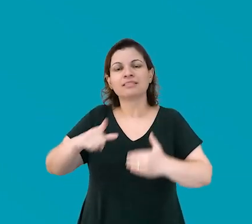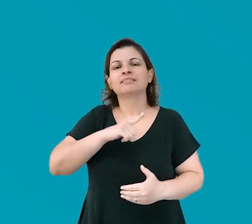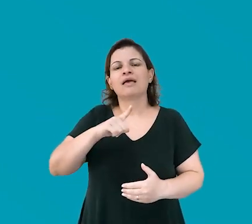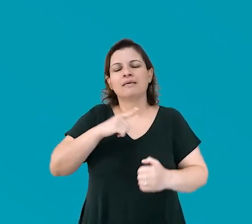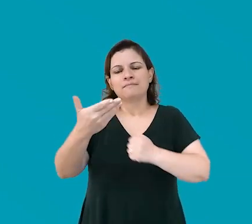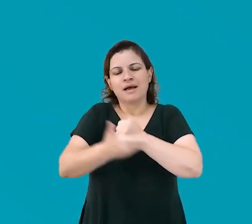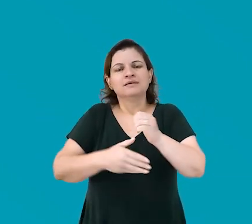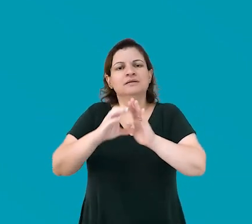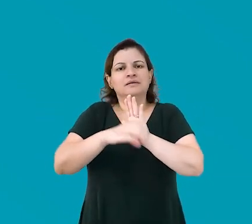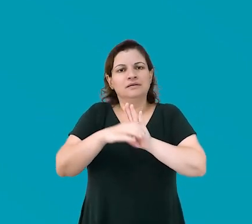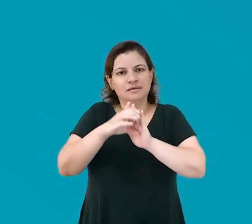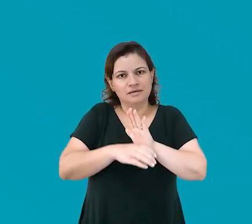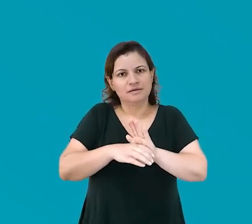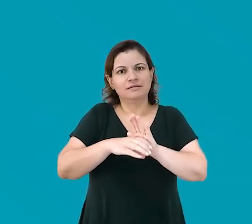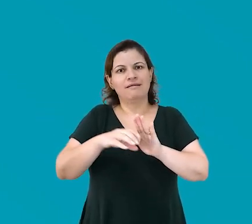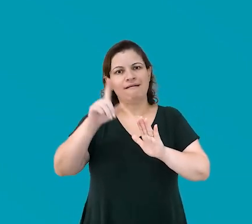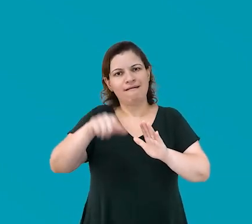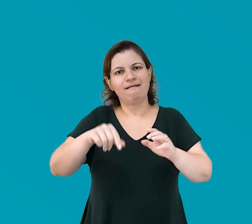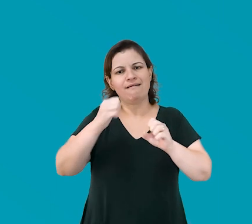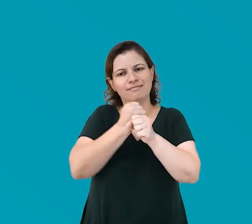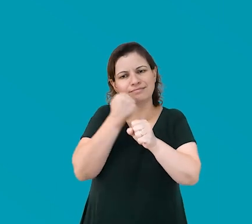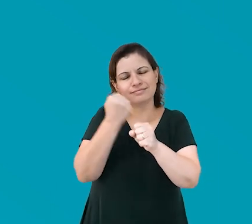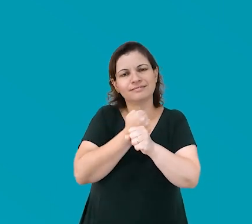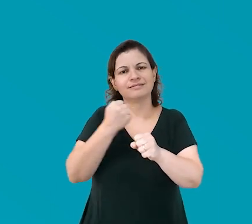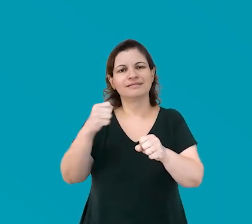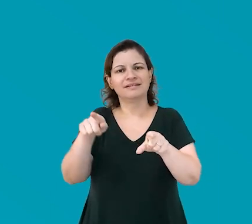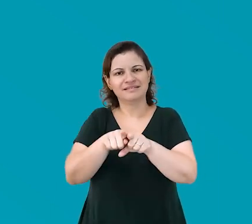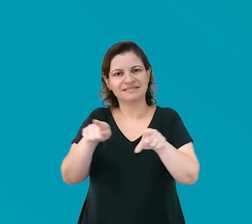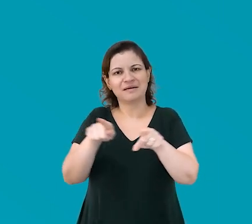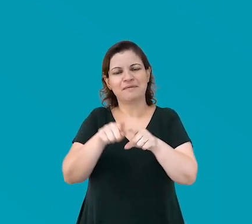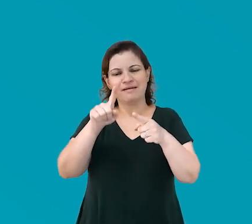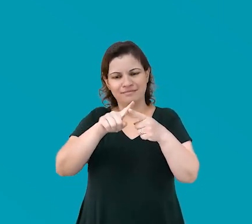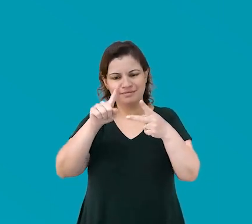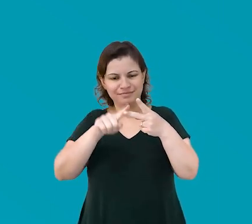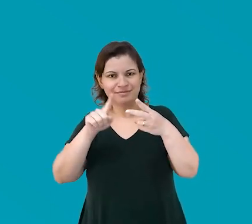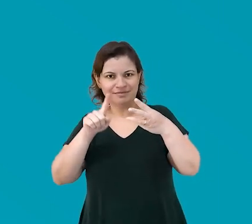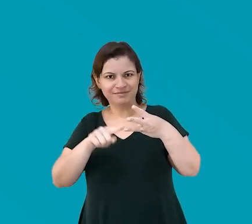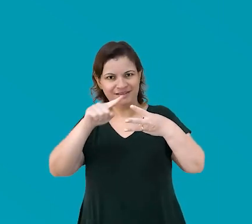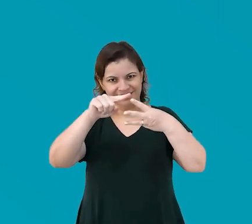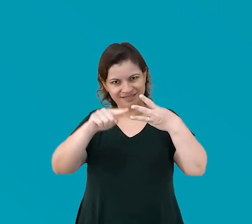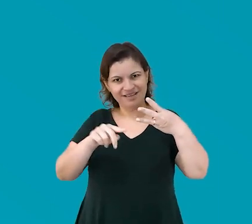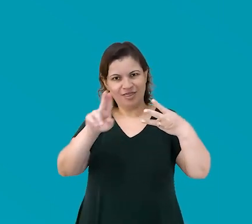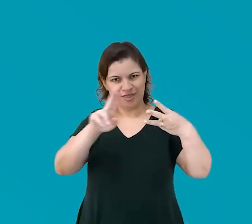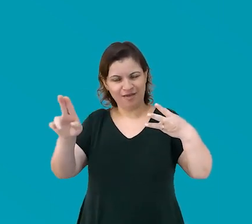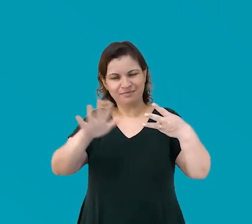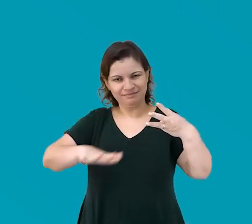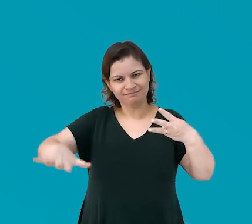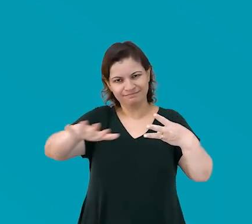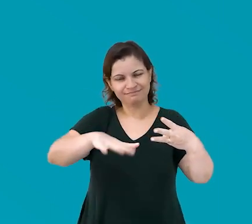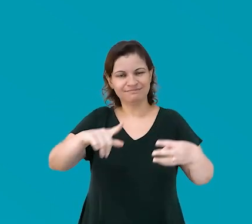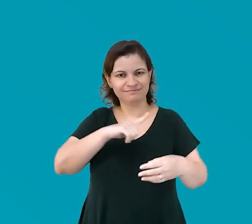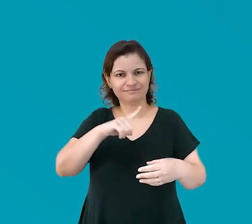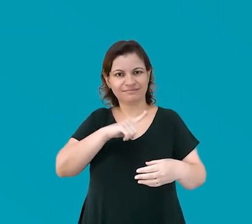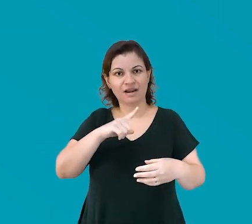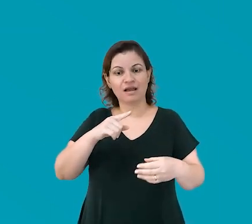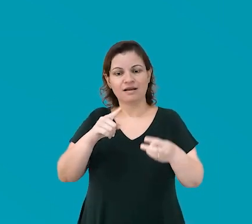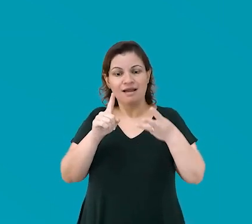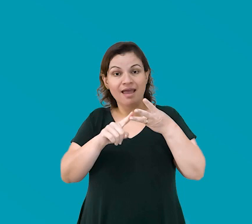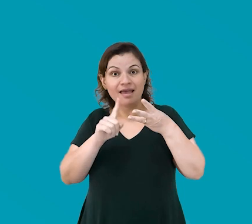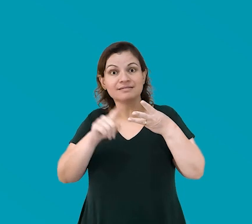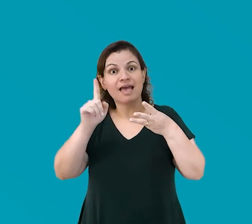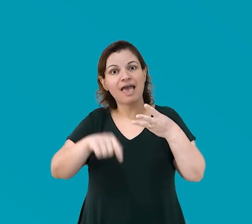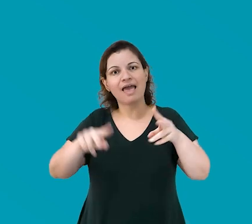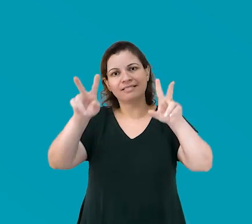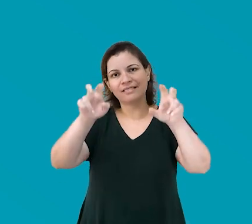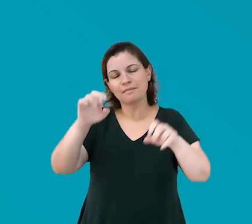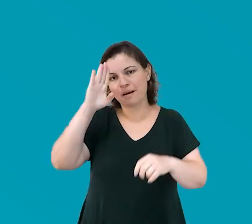base conceitos como ecologia da restauração, biologia da conservação e ecologia de paisagens. Essa última